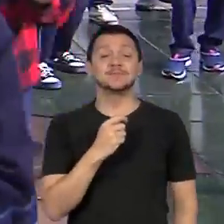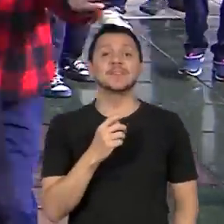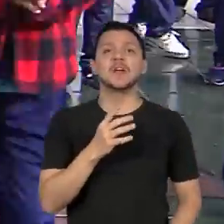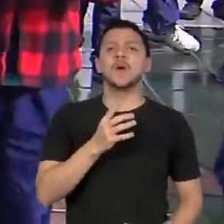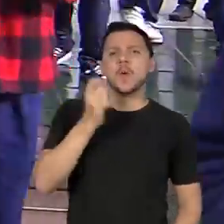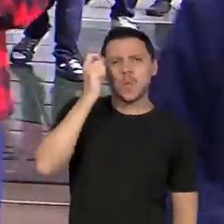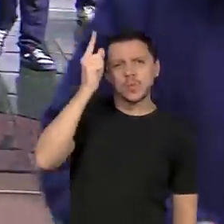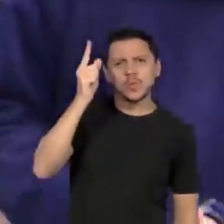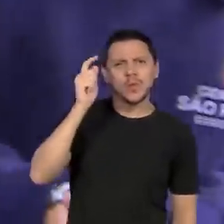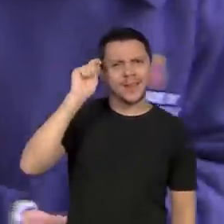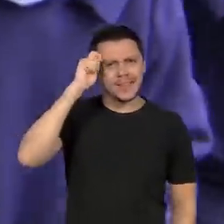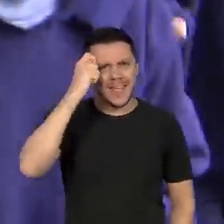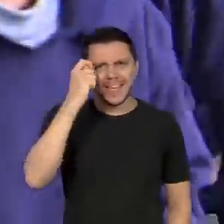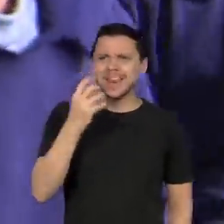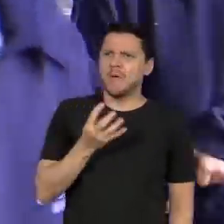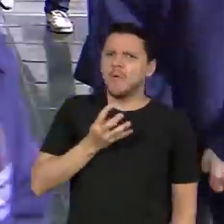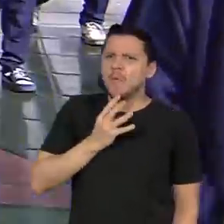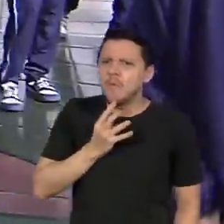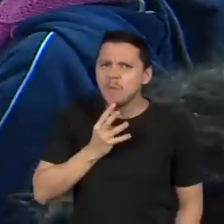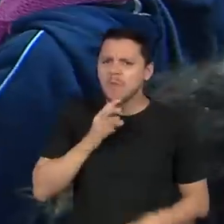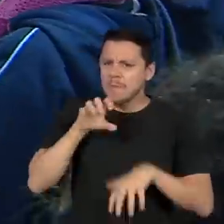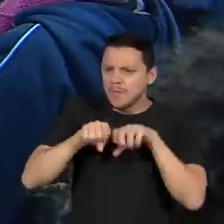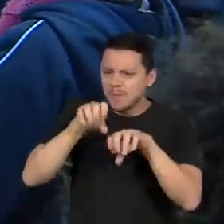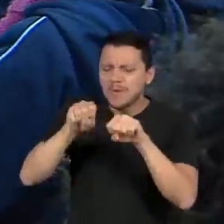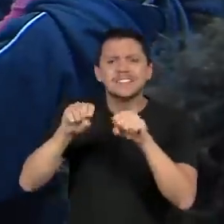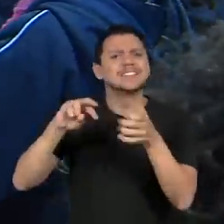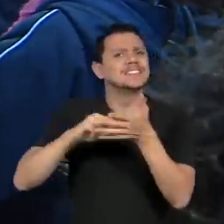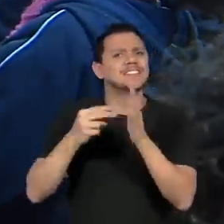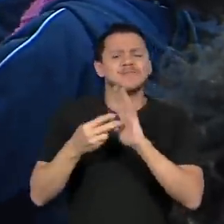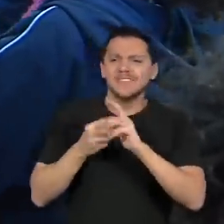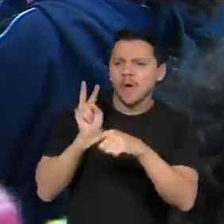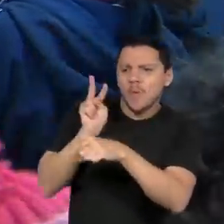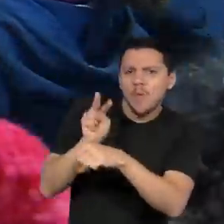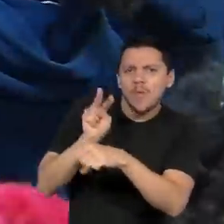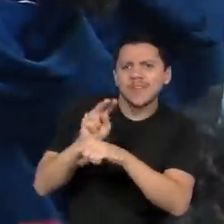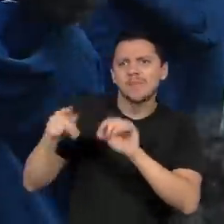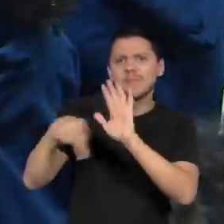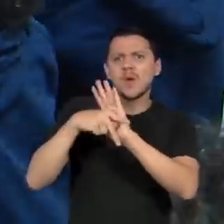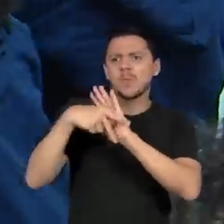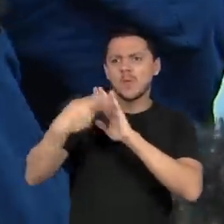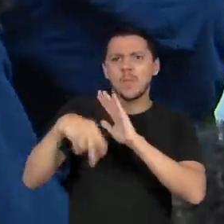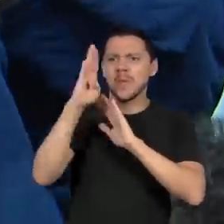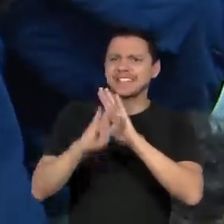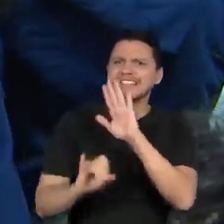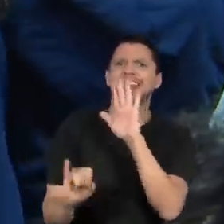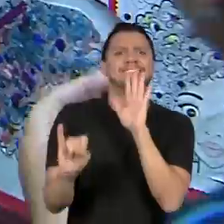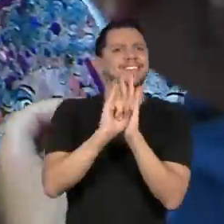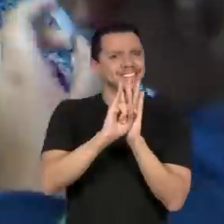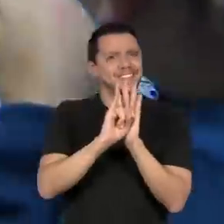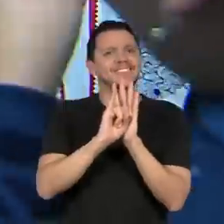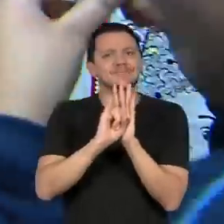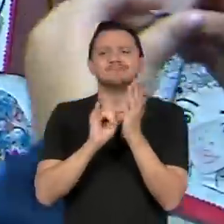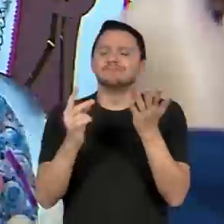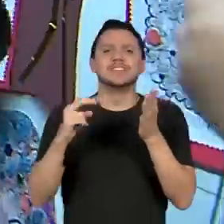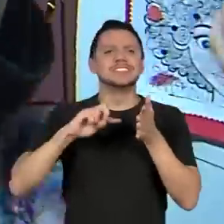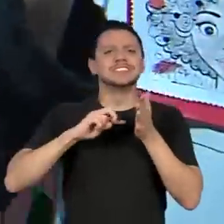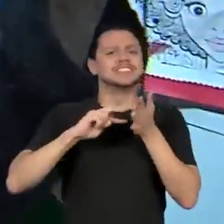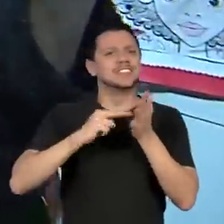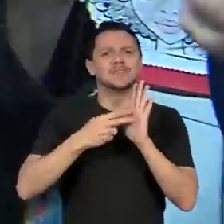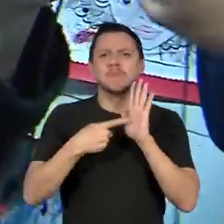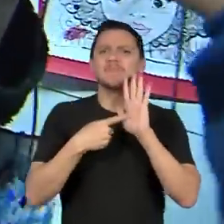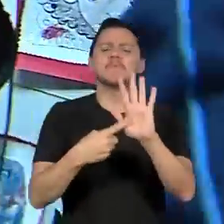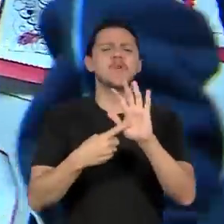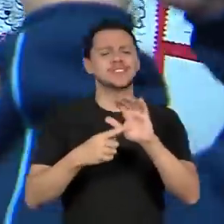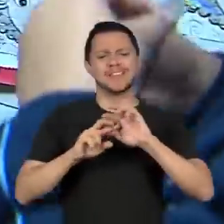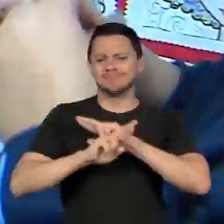resgatar e preservar a identidade brasileira. Um ato revolucionário que combate o